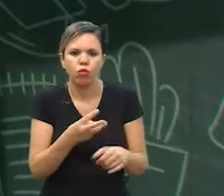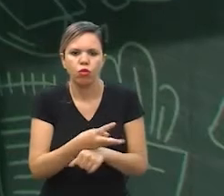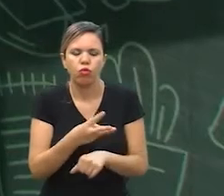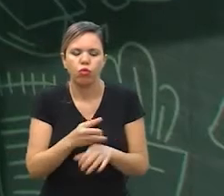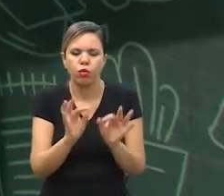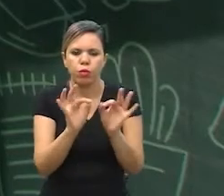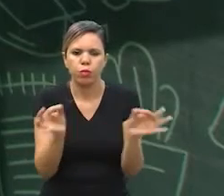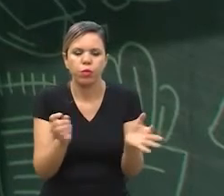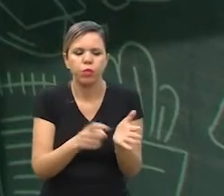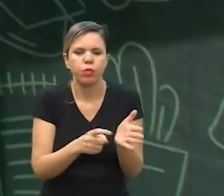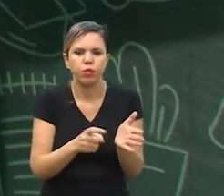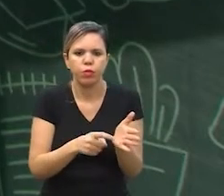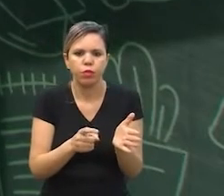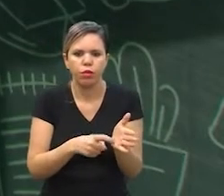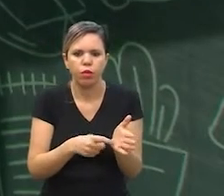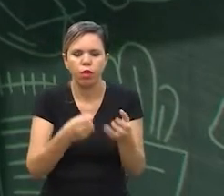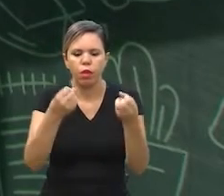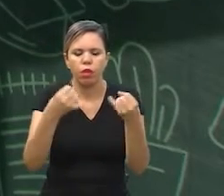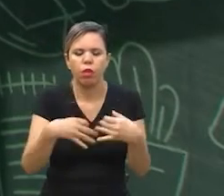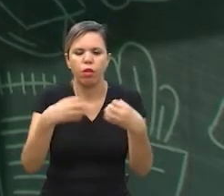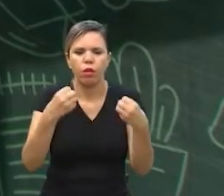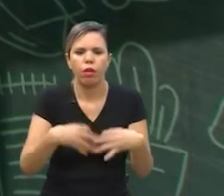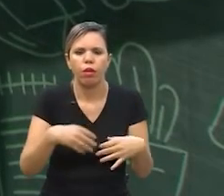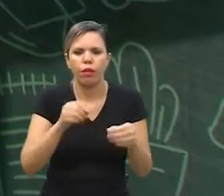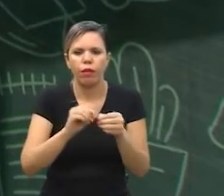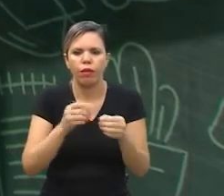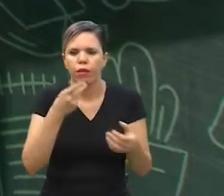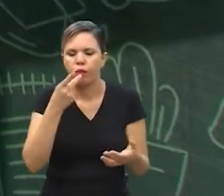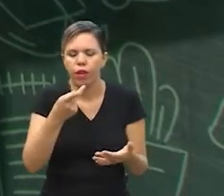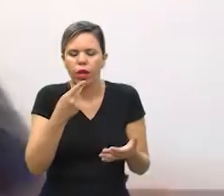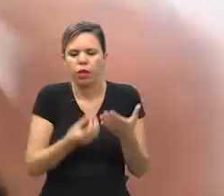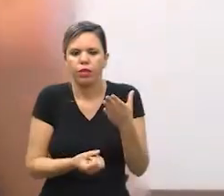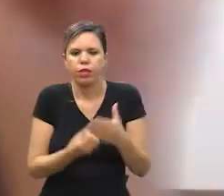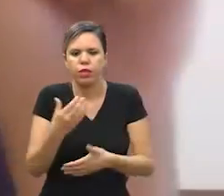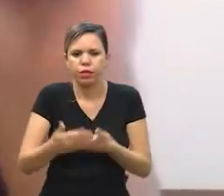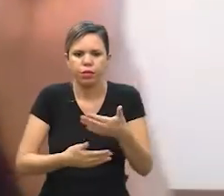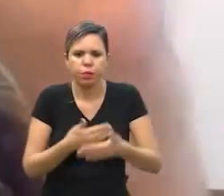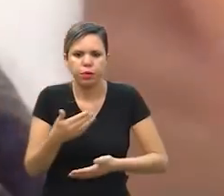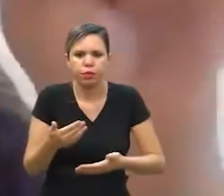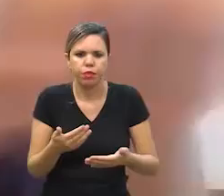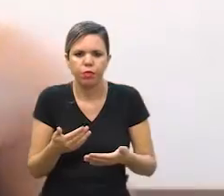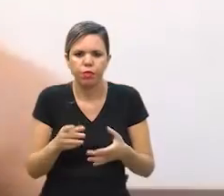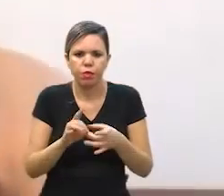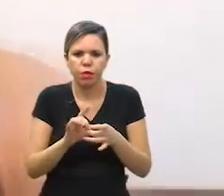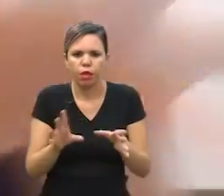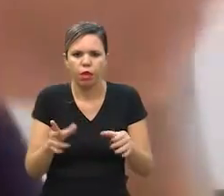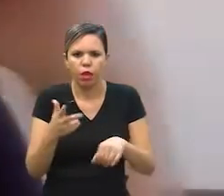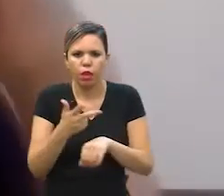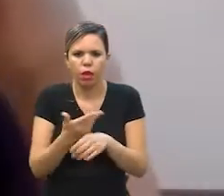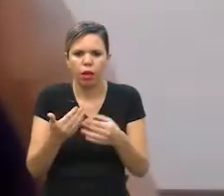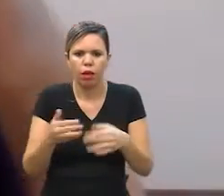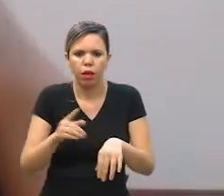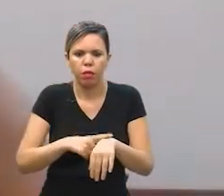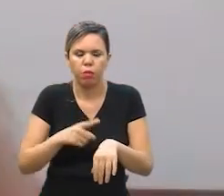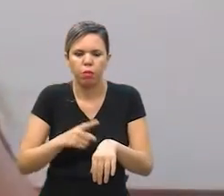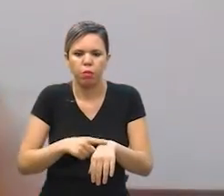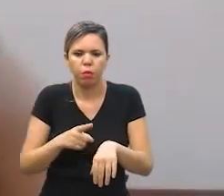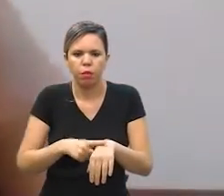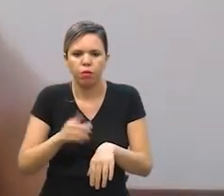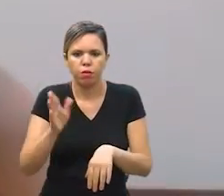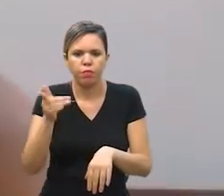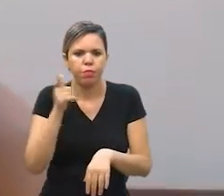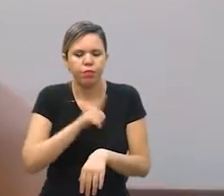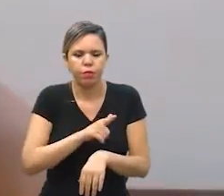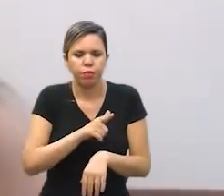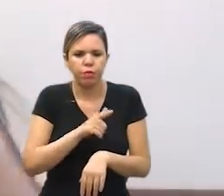a gente fala clica no link a gente vai falando com ele explicando exatamente o que vai acontecer você vai permitir a câmera e nesse momento você